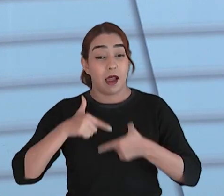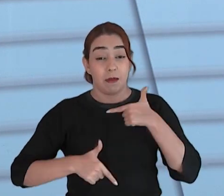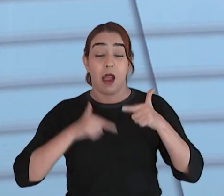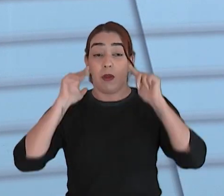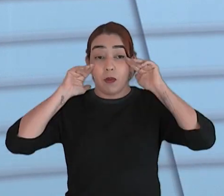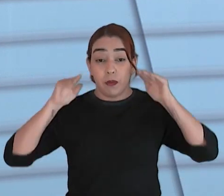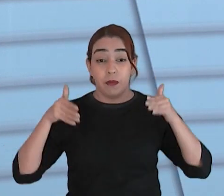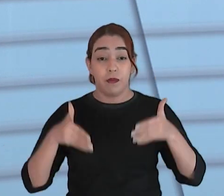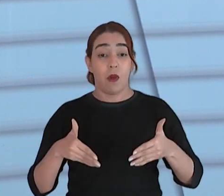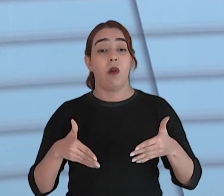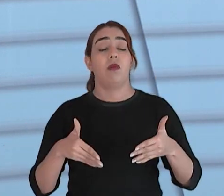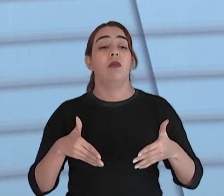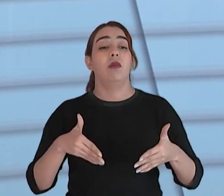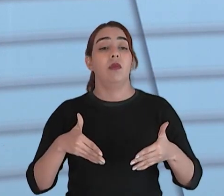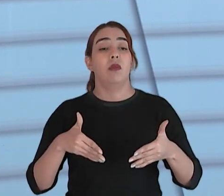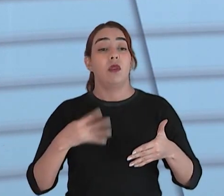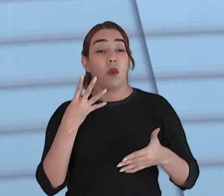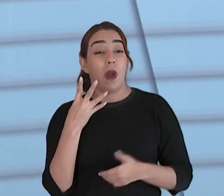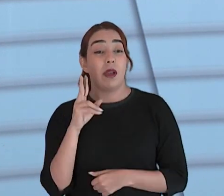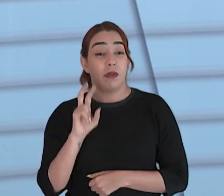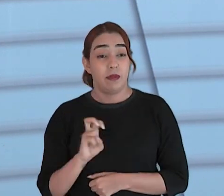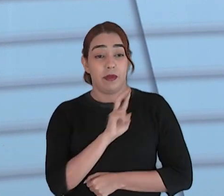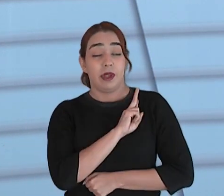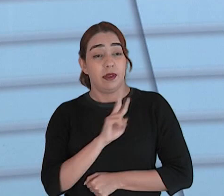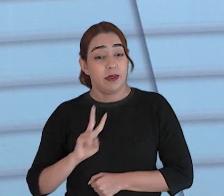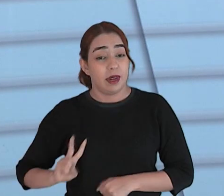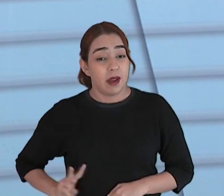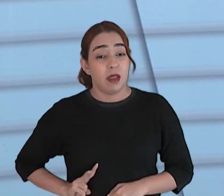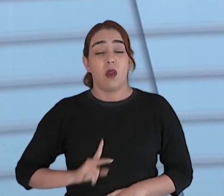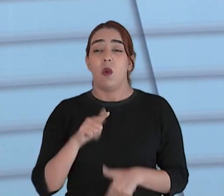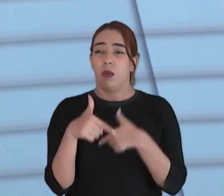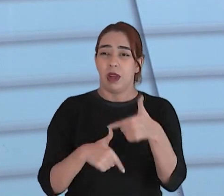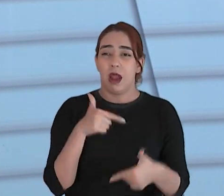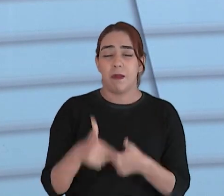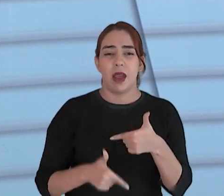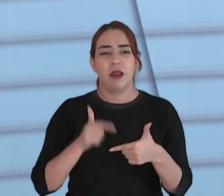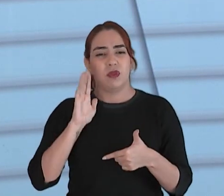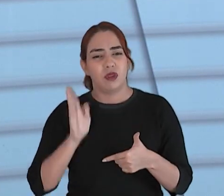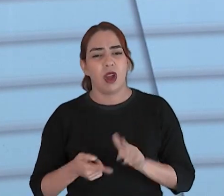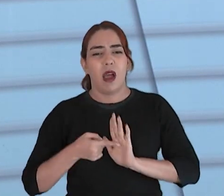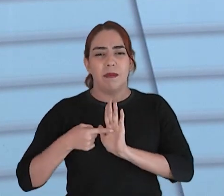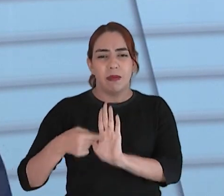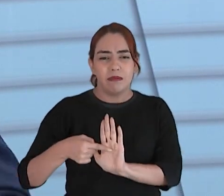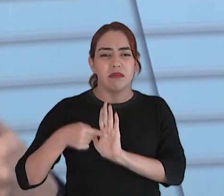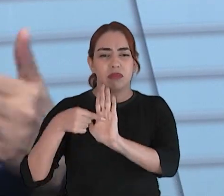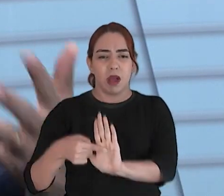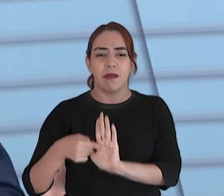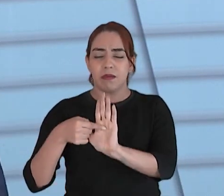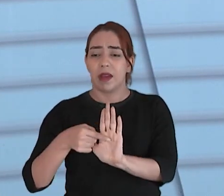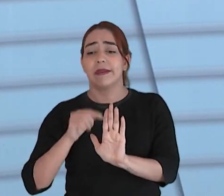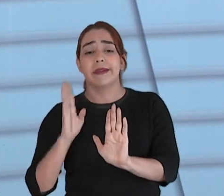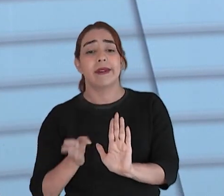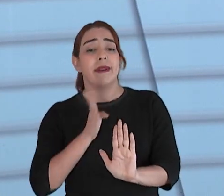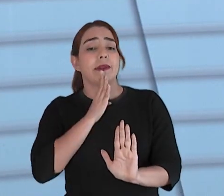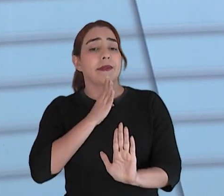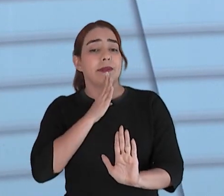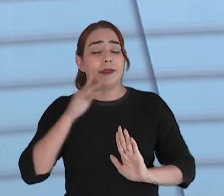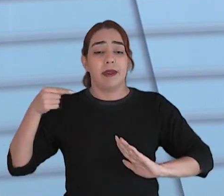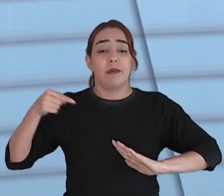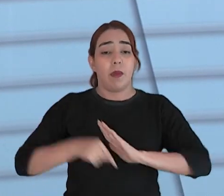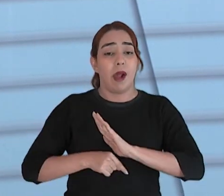capital durante quatro mandatos como vereador e fui secretário, enfim, tem uma